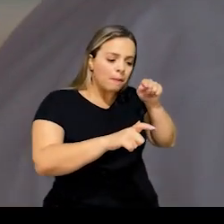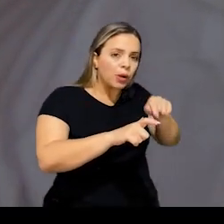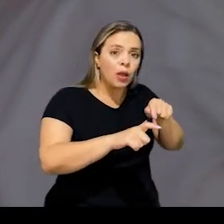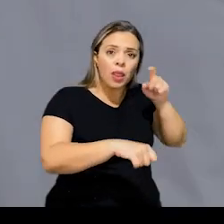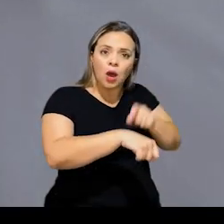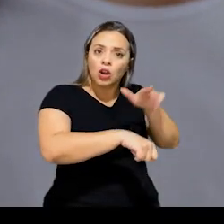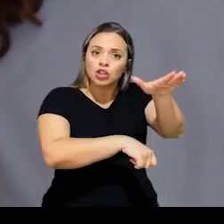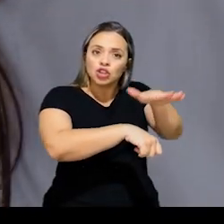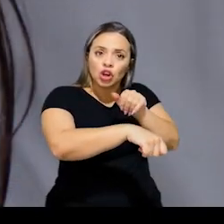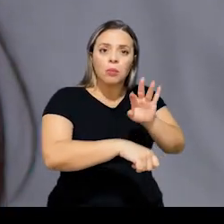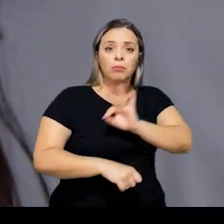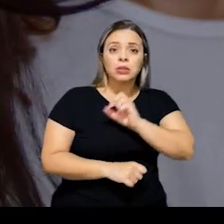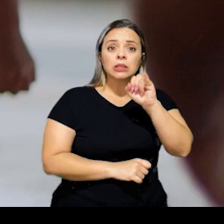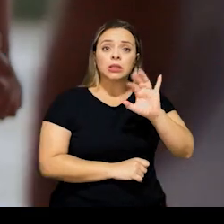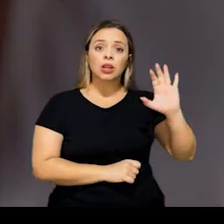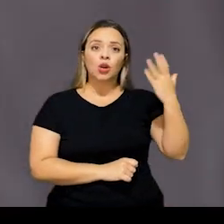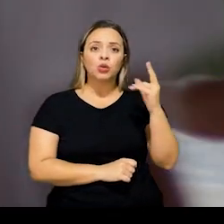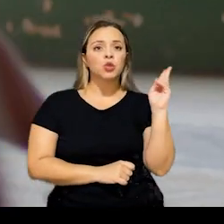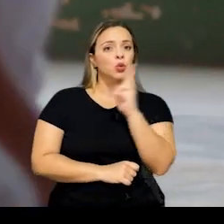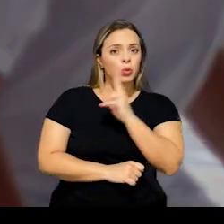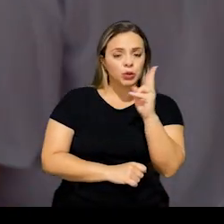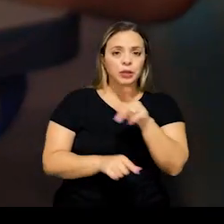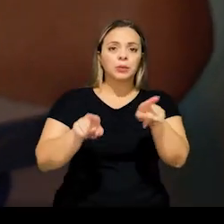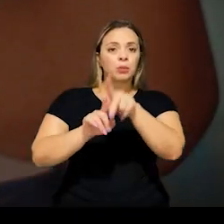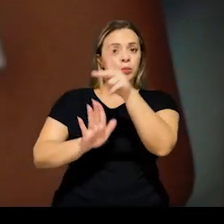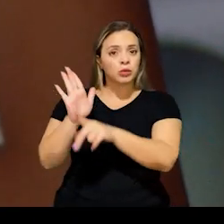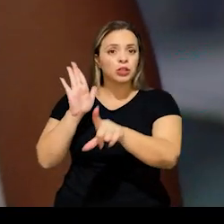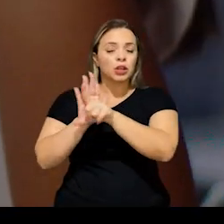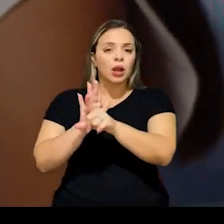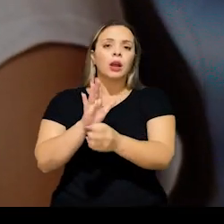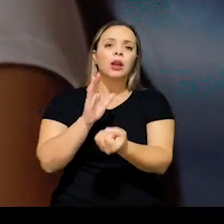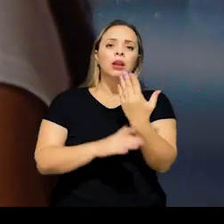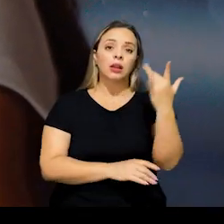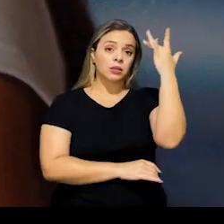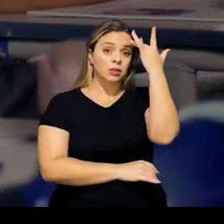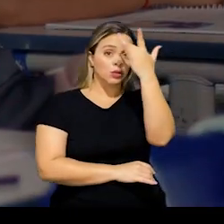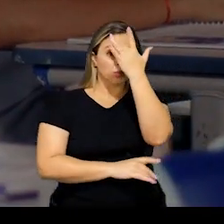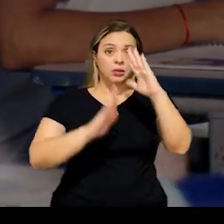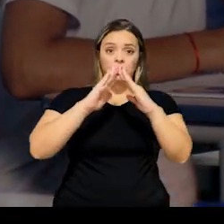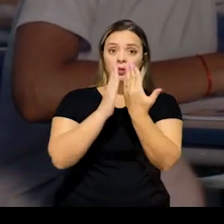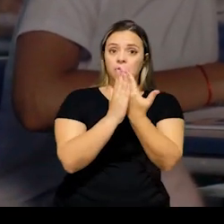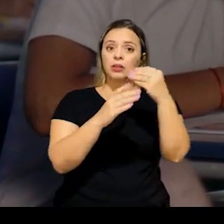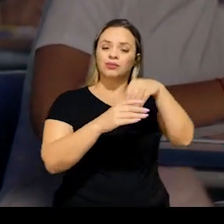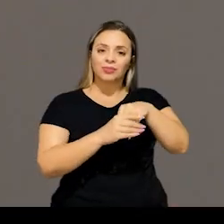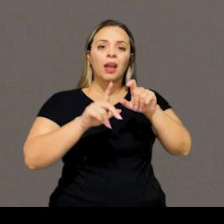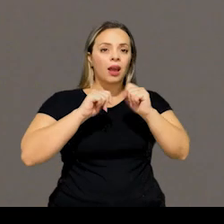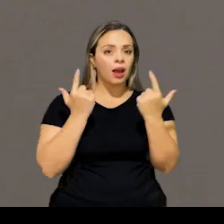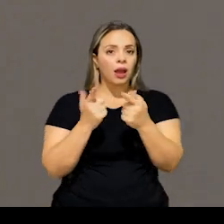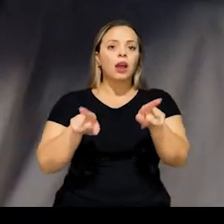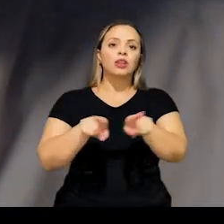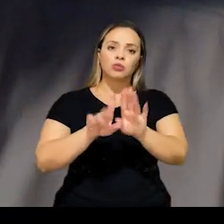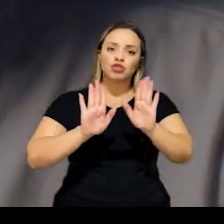botão de pânico, que aciona diretamente a polícia em caso de urgência. E o projeto que institui a política de saúde mental nas escolas.